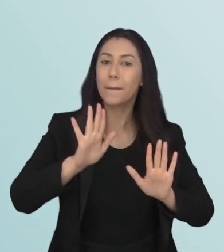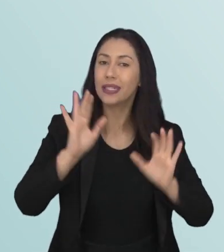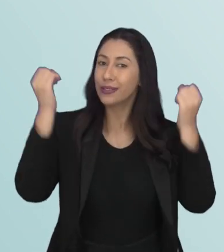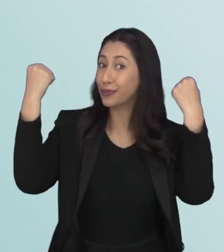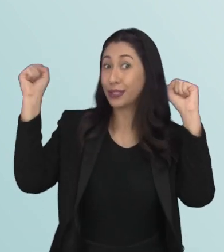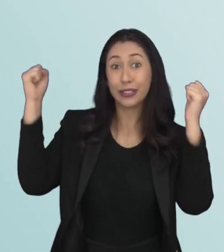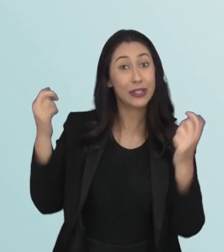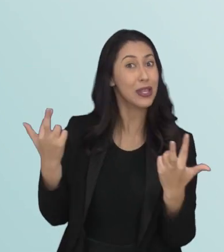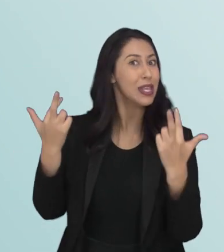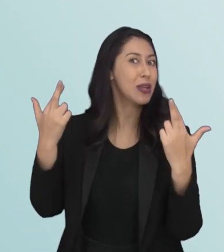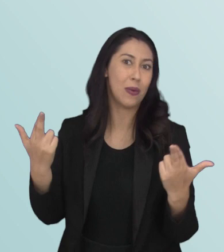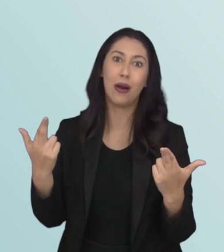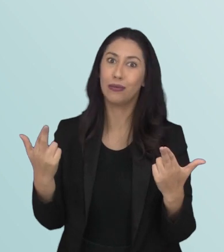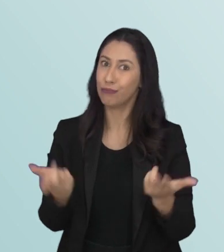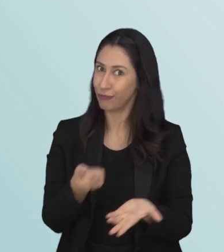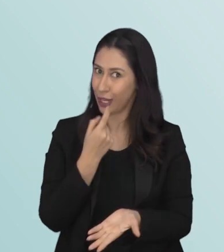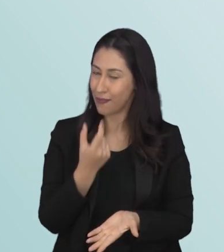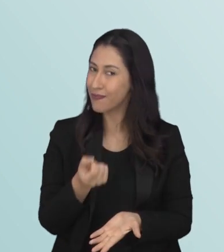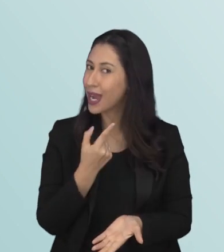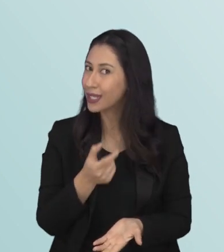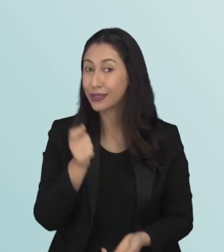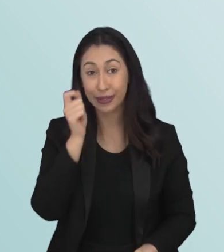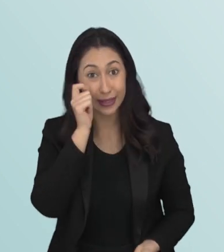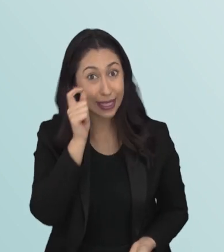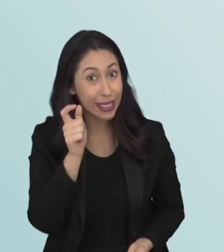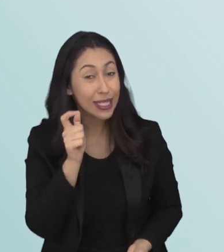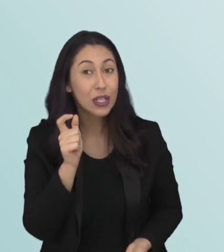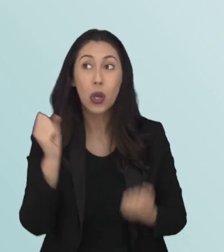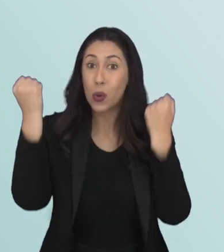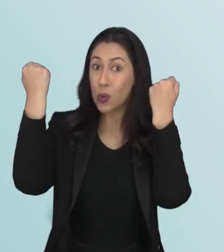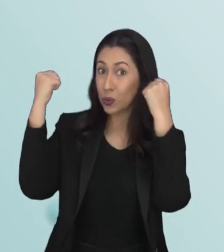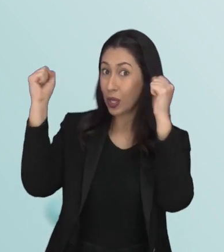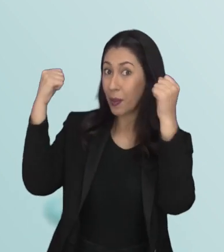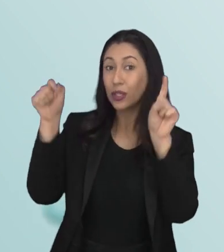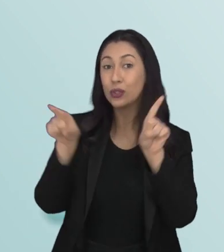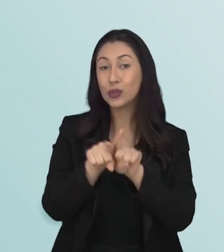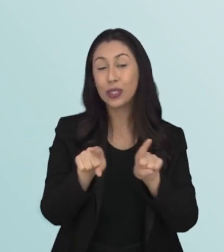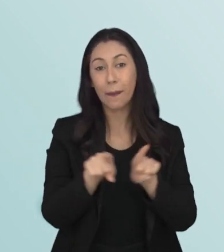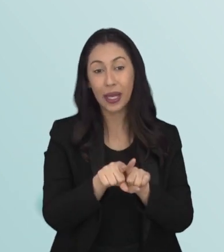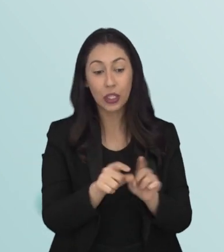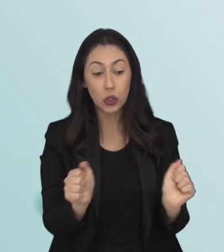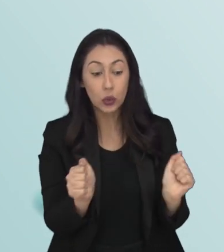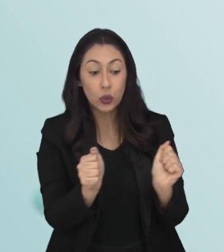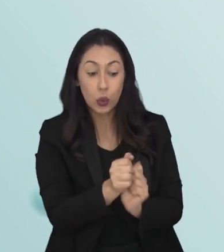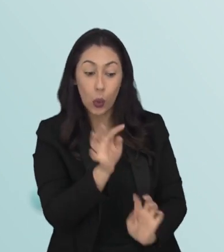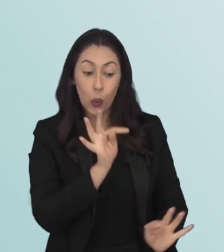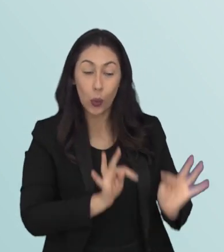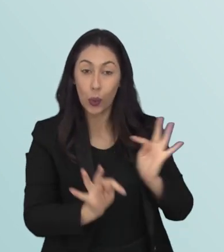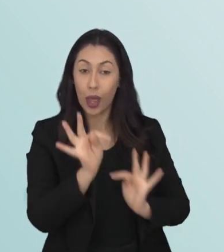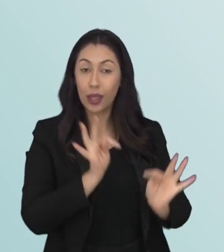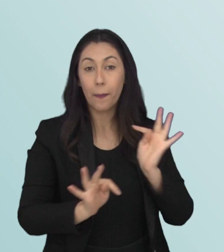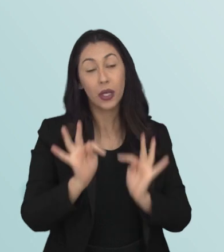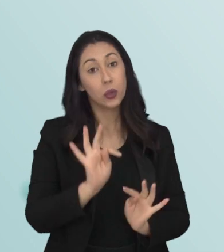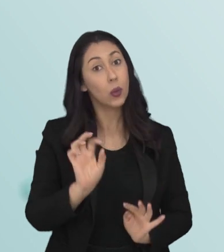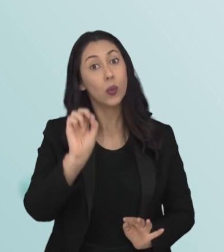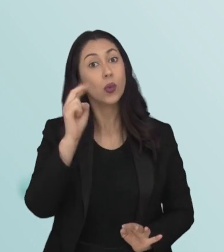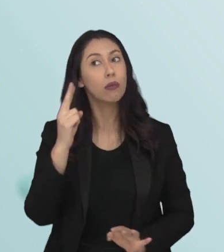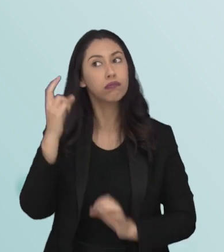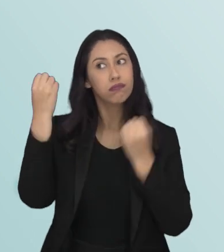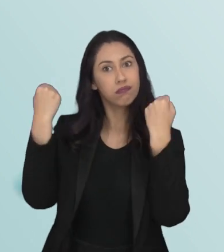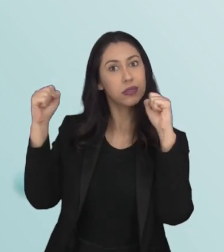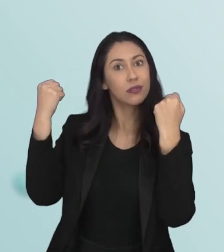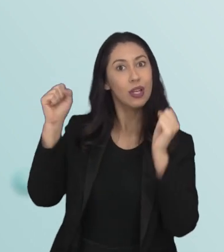muito semelhantes ao medicamento. Olha que interessante a gente associar o exercício a um tratamento medicamentoso ou colocar de forma